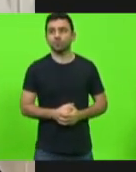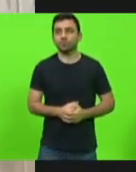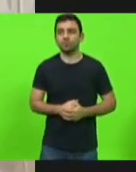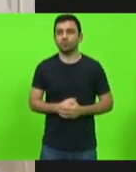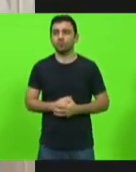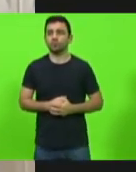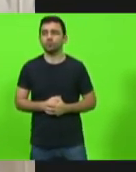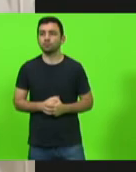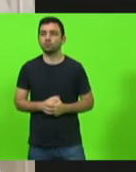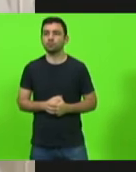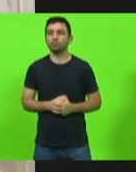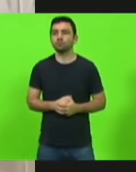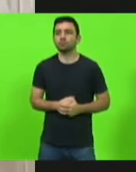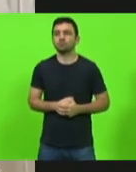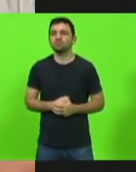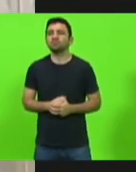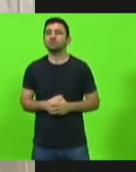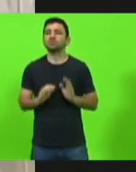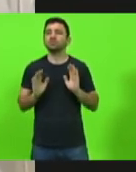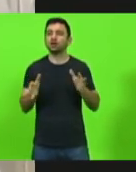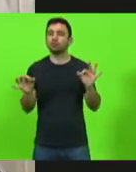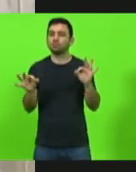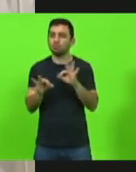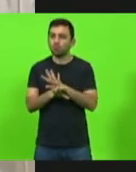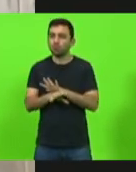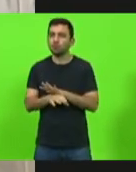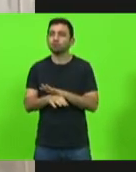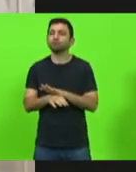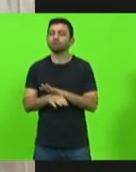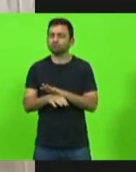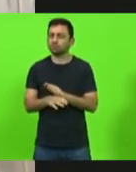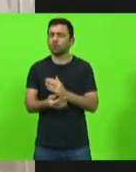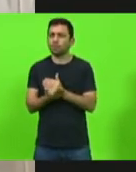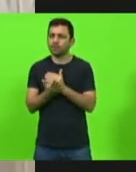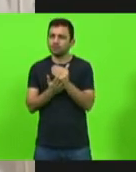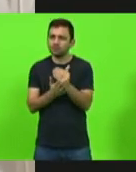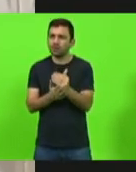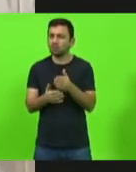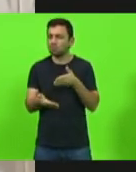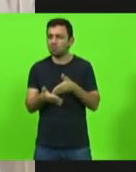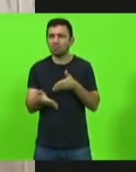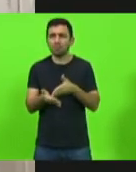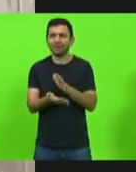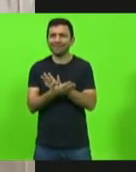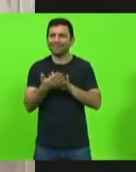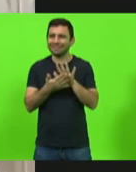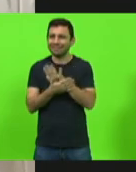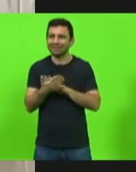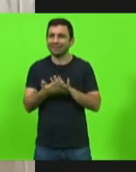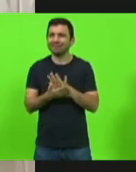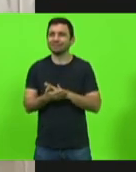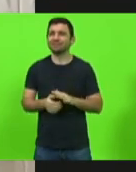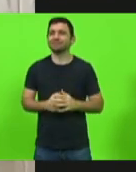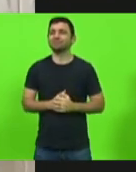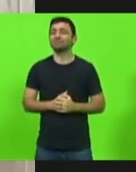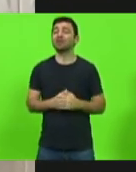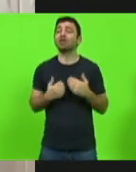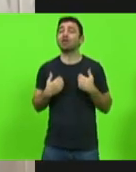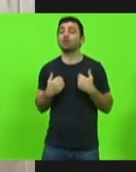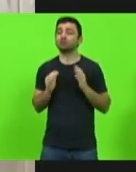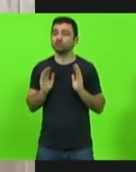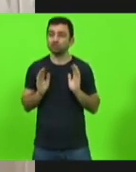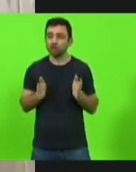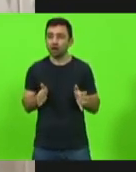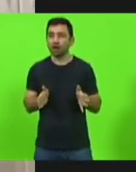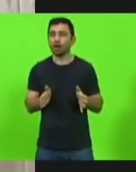pronto pra ir plenário. Não tem nada, nenhum impedimento técnico que o impeça disso. A não ser que, como eu perguntei, se